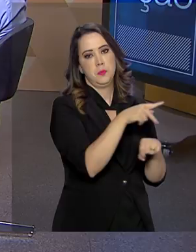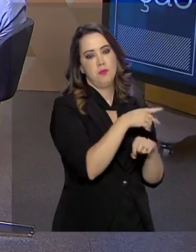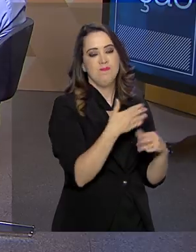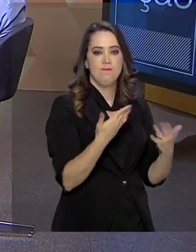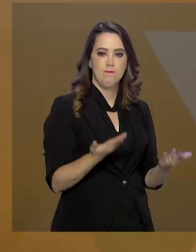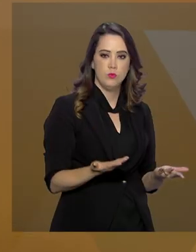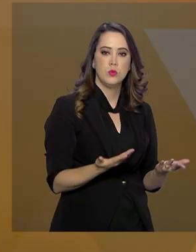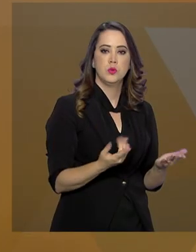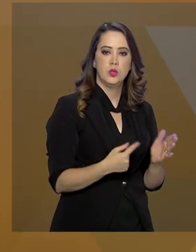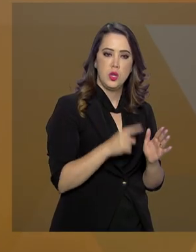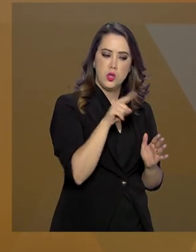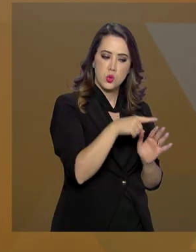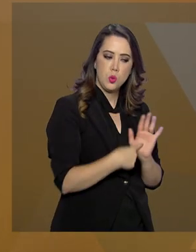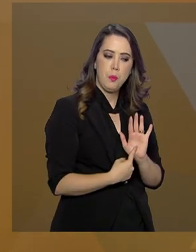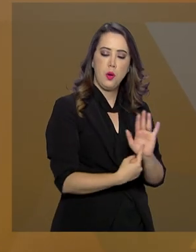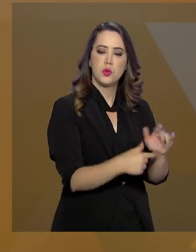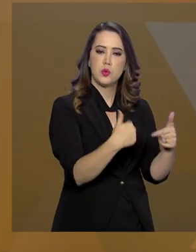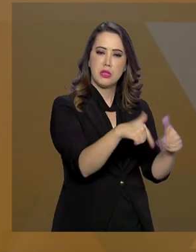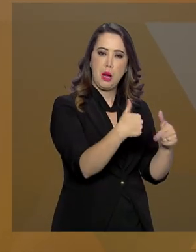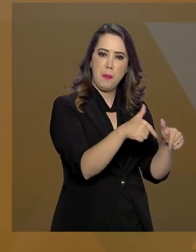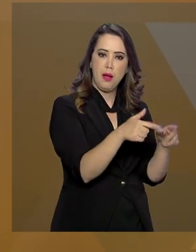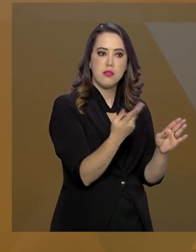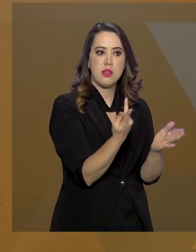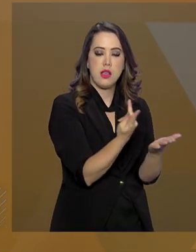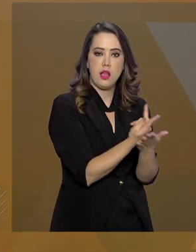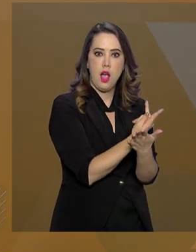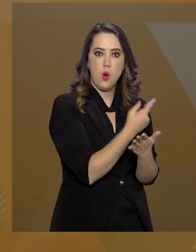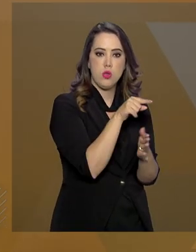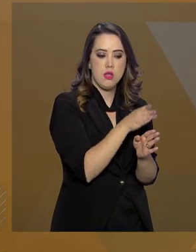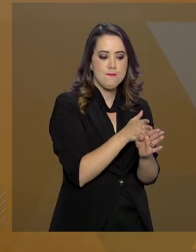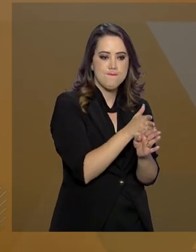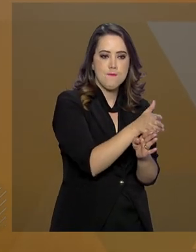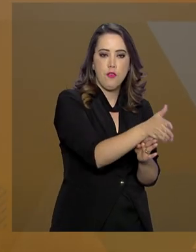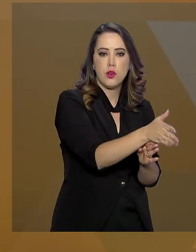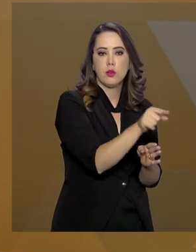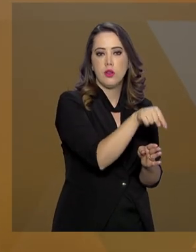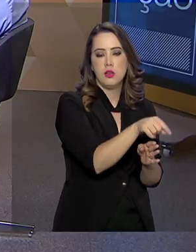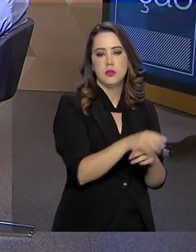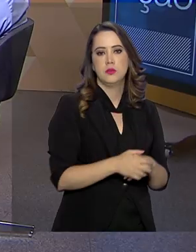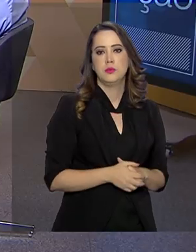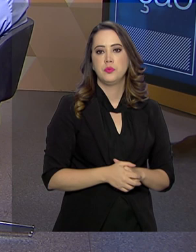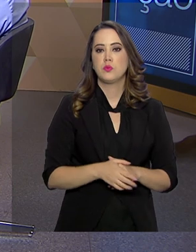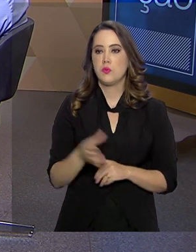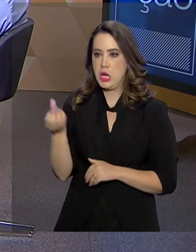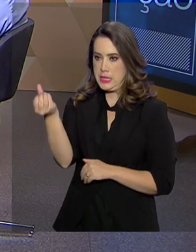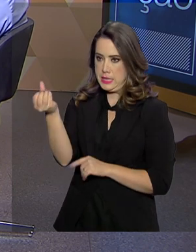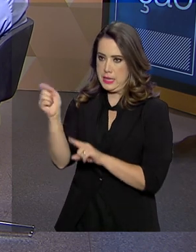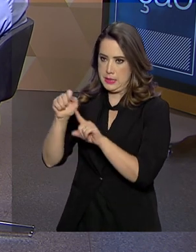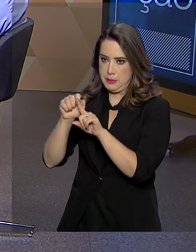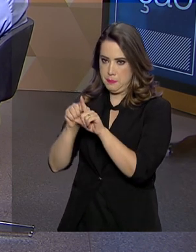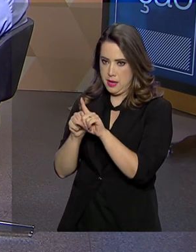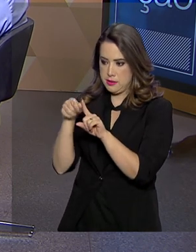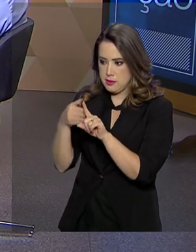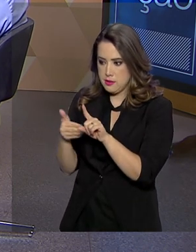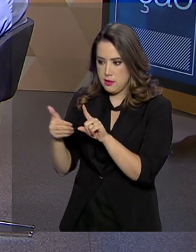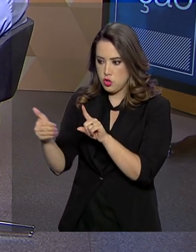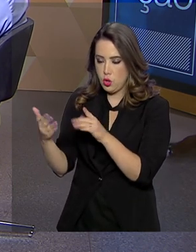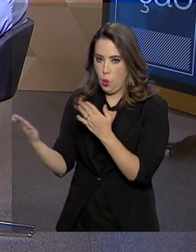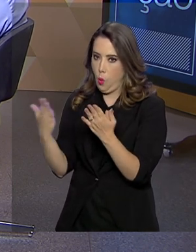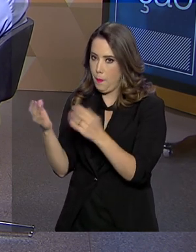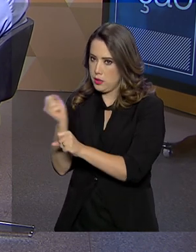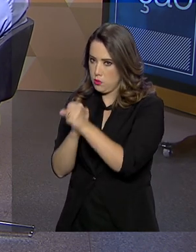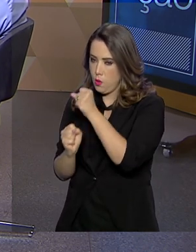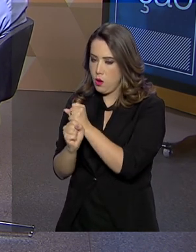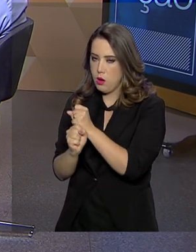logicamente, né, Betinho, isso é reflexo das ações que acontecem na fronteira. Nos seis primeiros meses desse ano em relação aos seis primeiros meses do ano passado. Exatamente, e isso aí é um